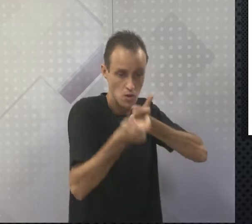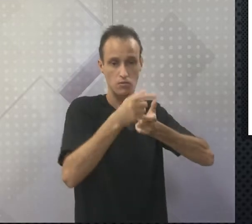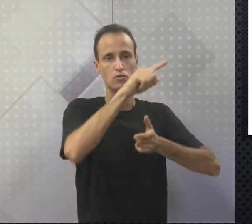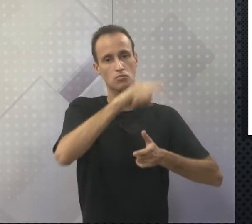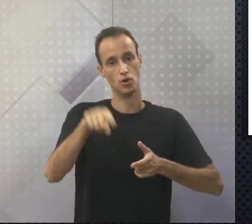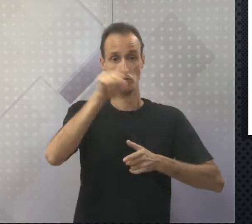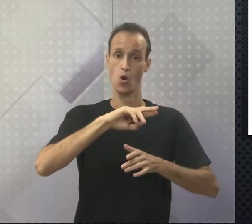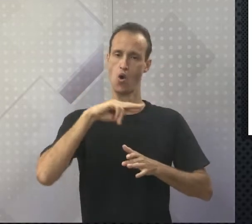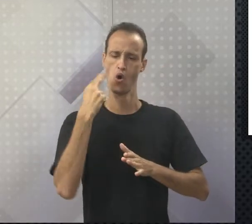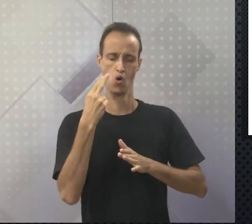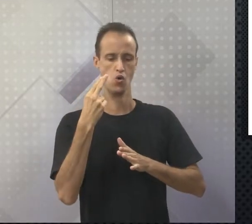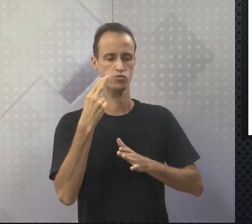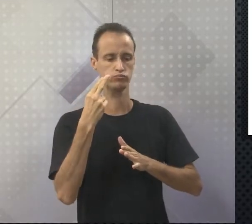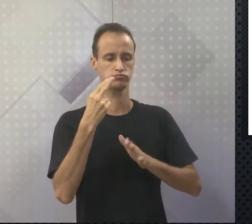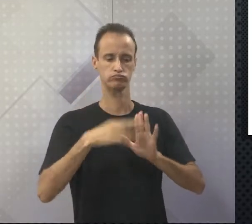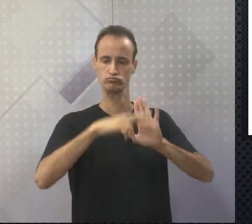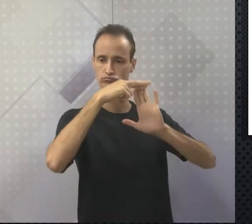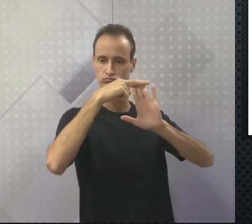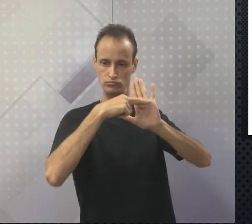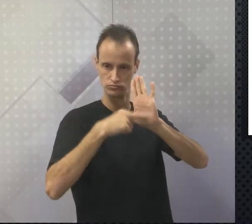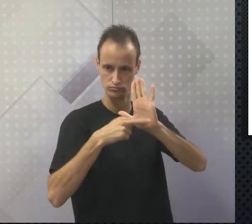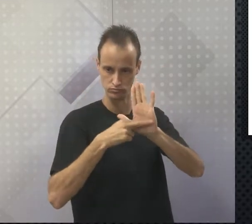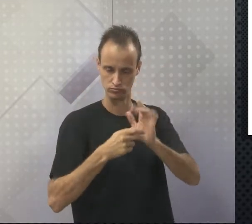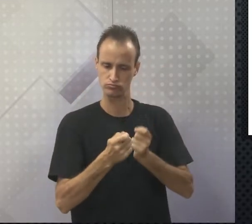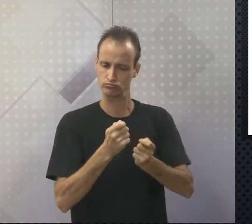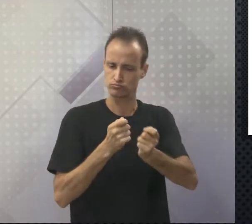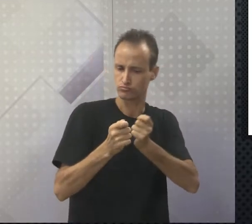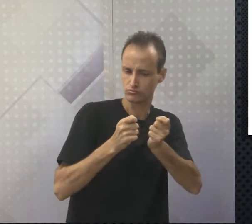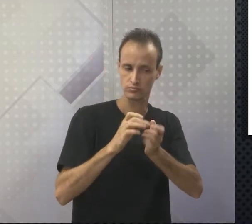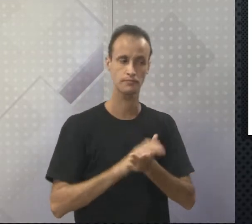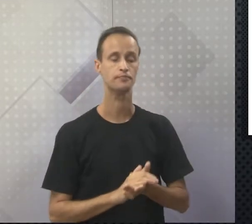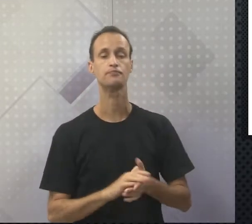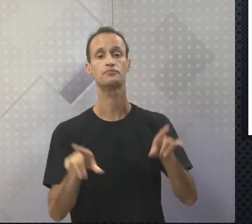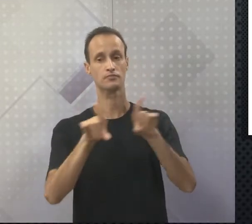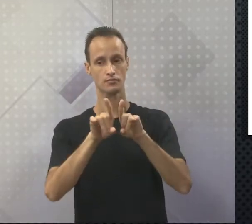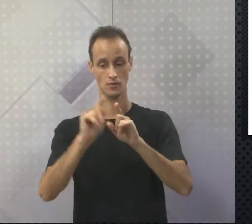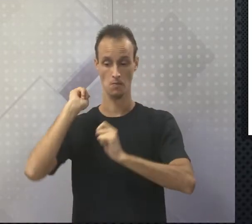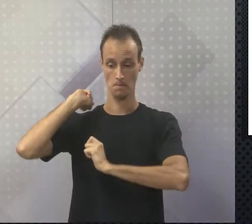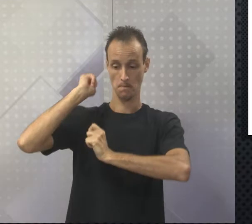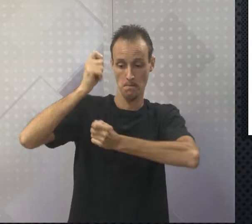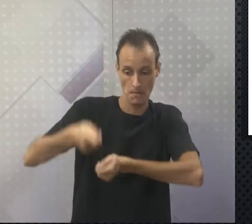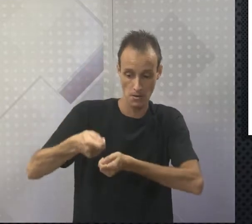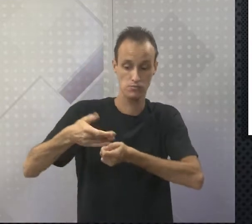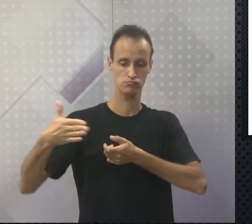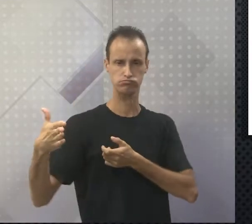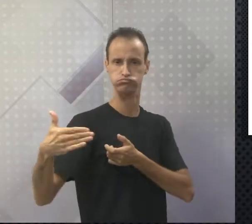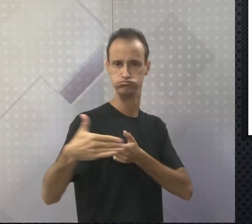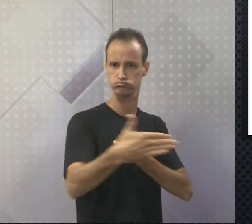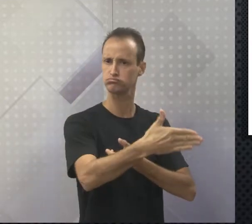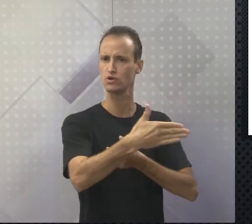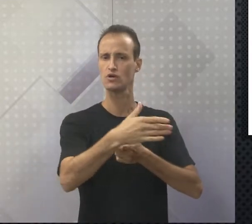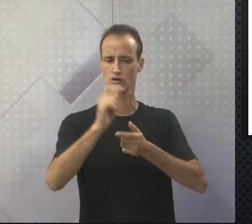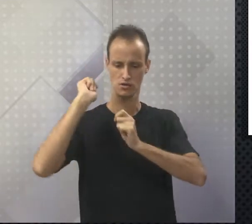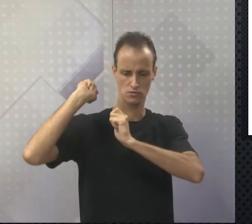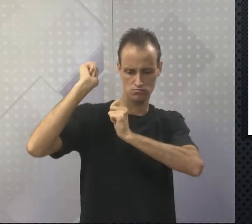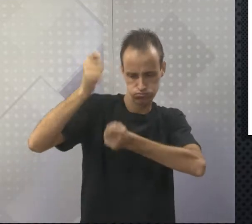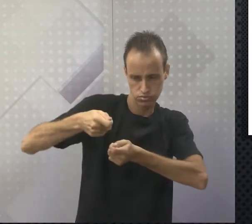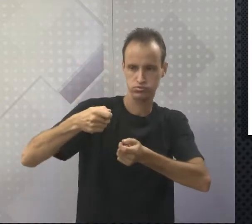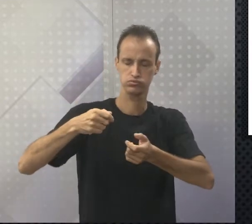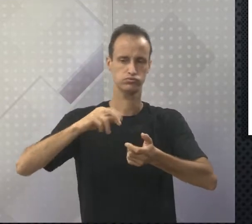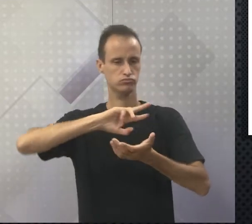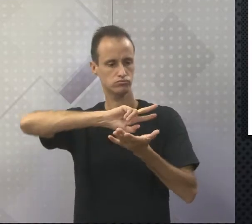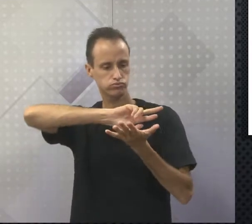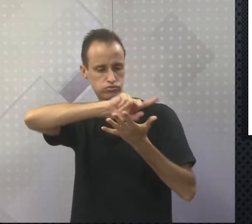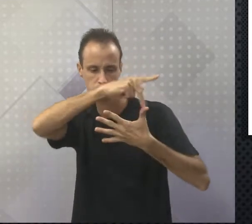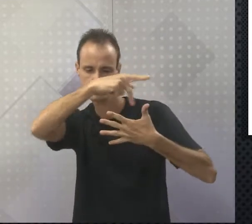controlada. Já a pesca consiste na retirada de peixes e outras espécies animais que vivem nas águas de